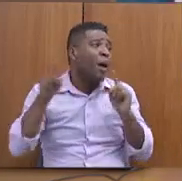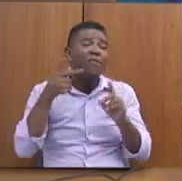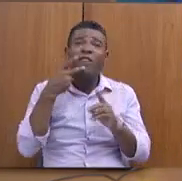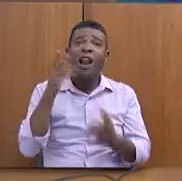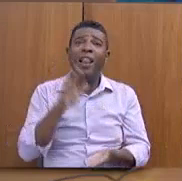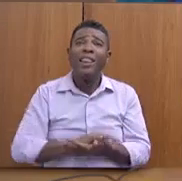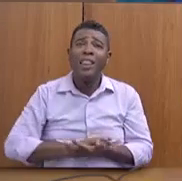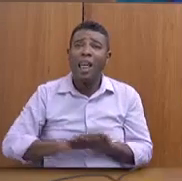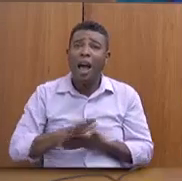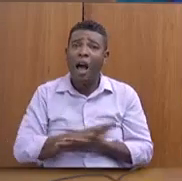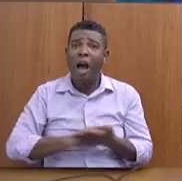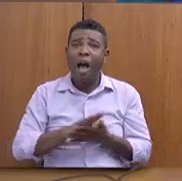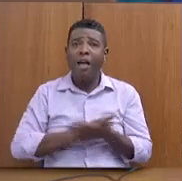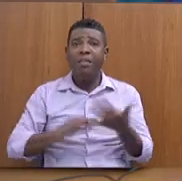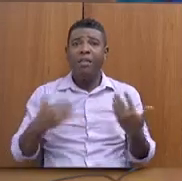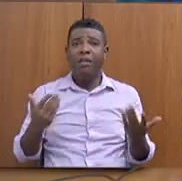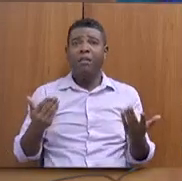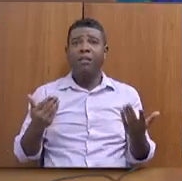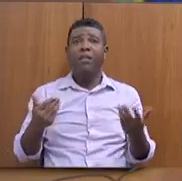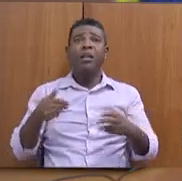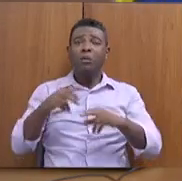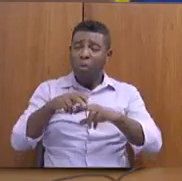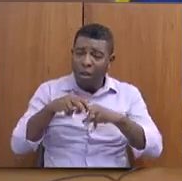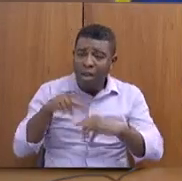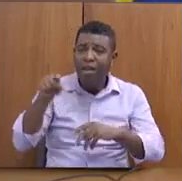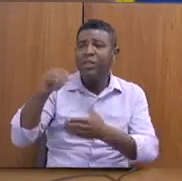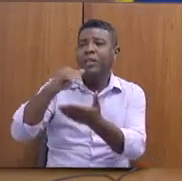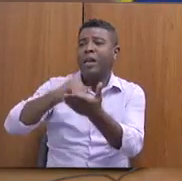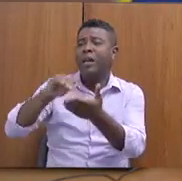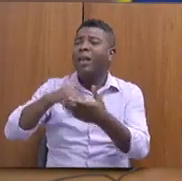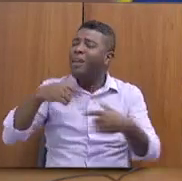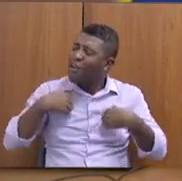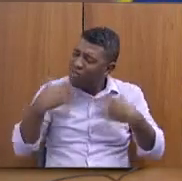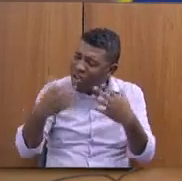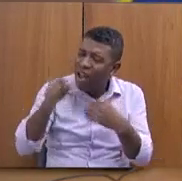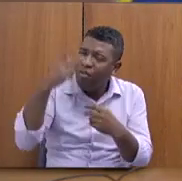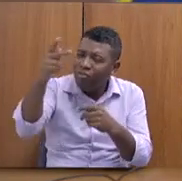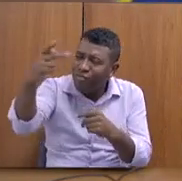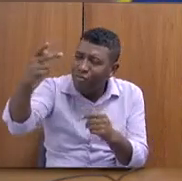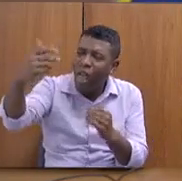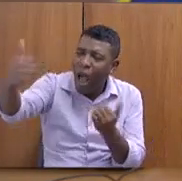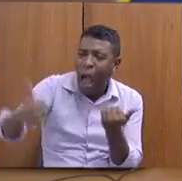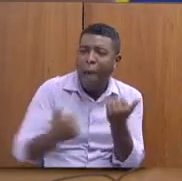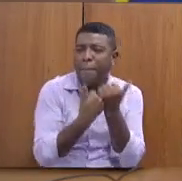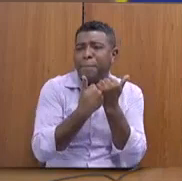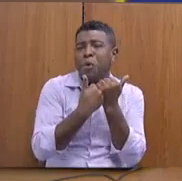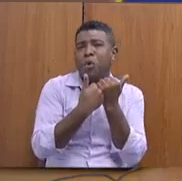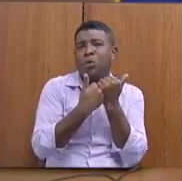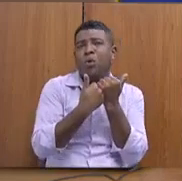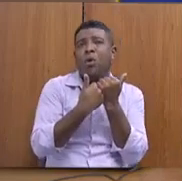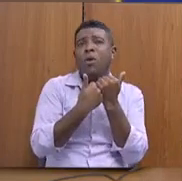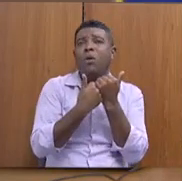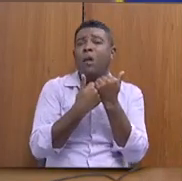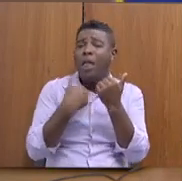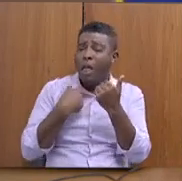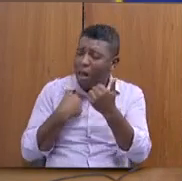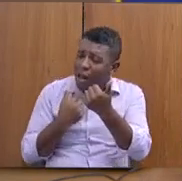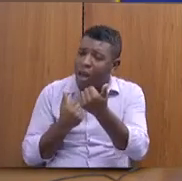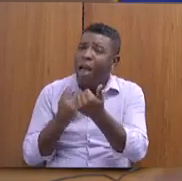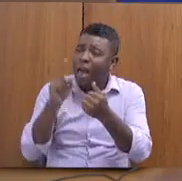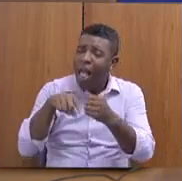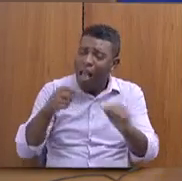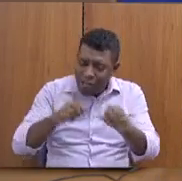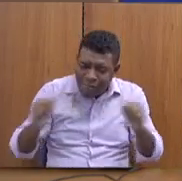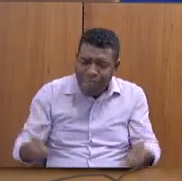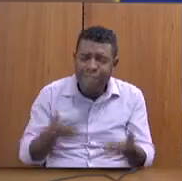parlamentar. Então, secretário, eu quero muito contar com o seu apoio e dos novos colegas para realmente promover a ação do direito humano,